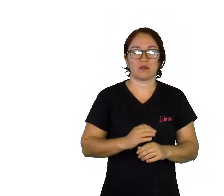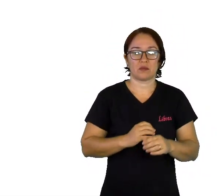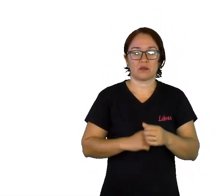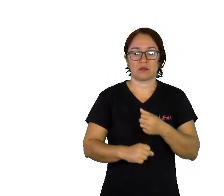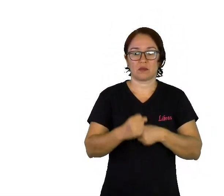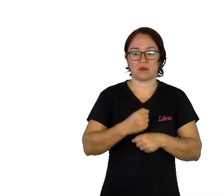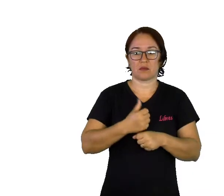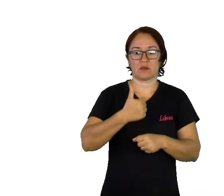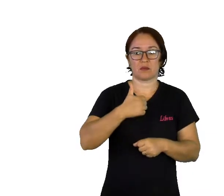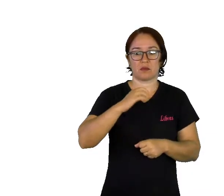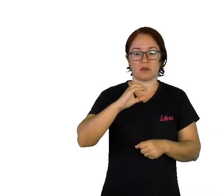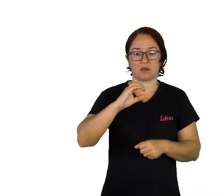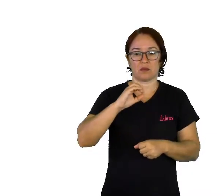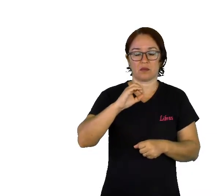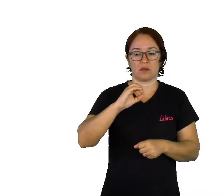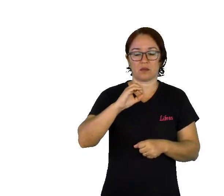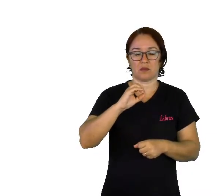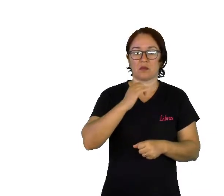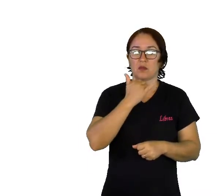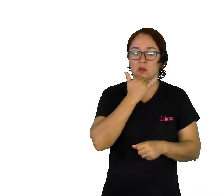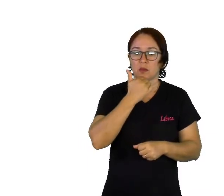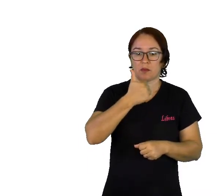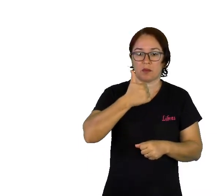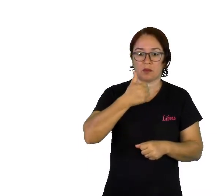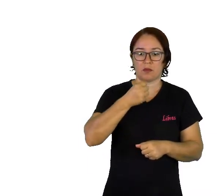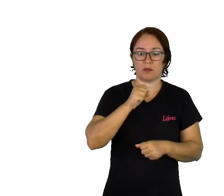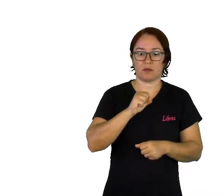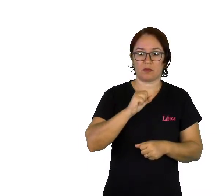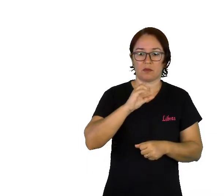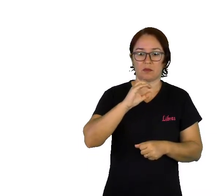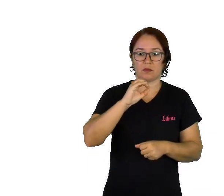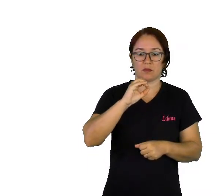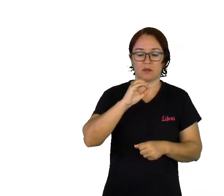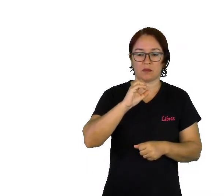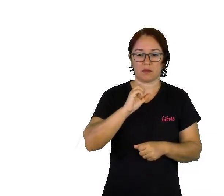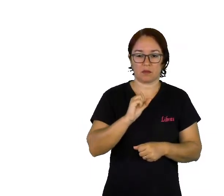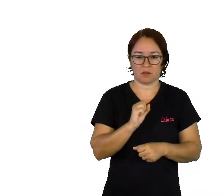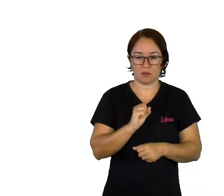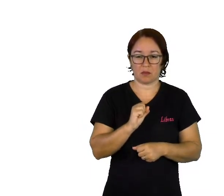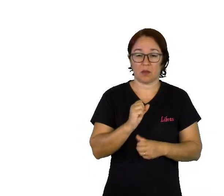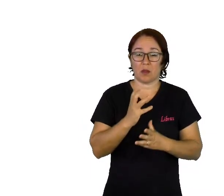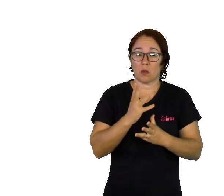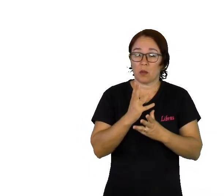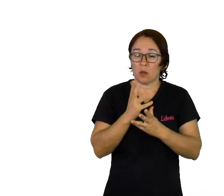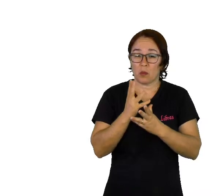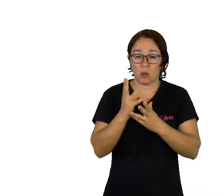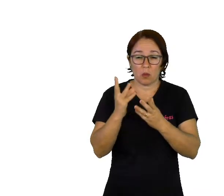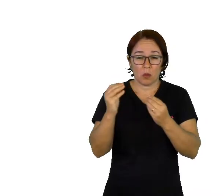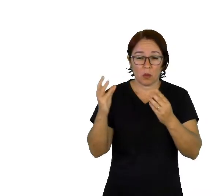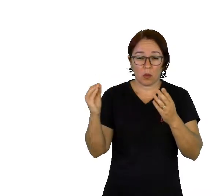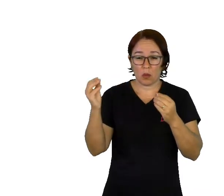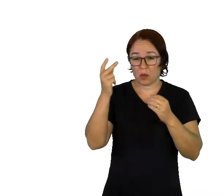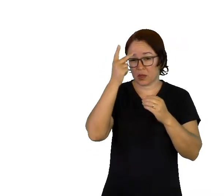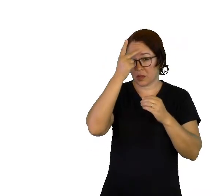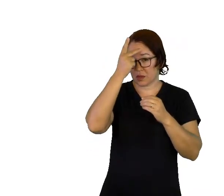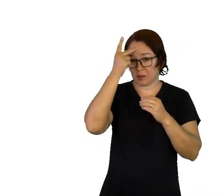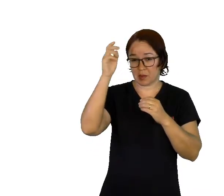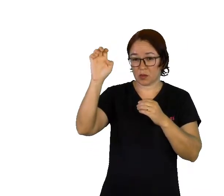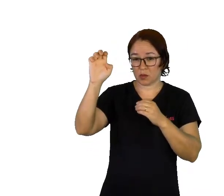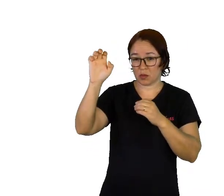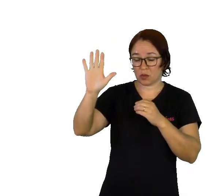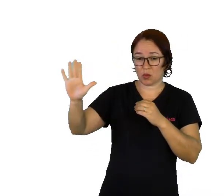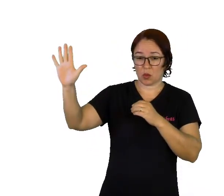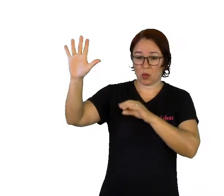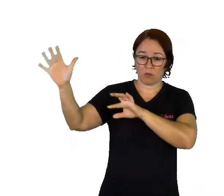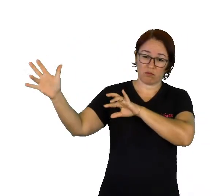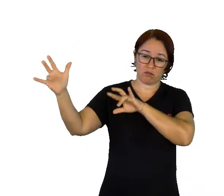processo de imigração no Brasil teve um imenso número expressivo de imigrantes europeus, que chegou ao